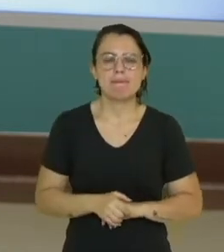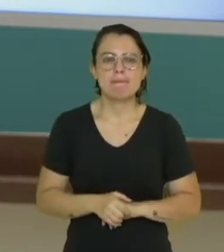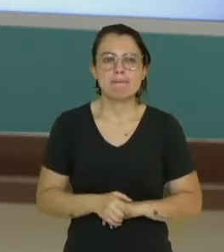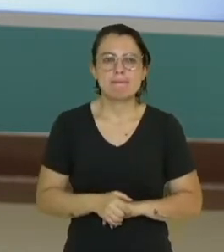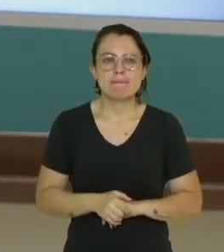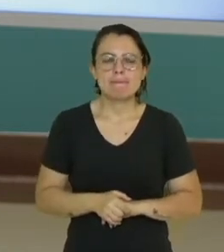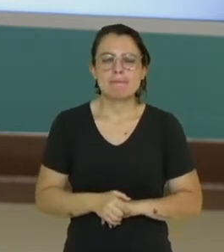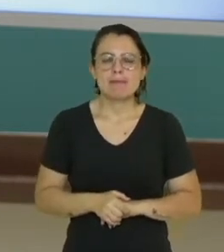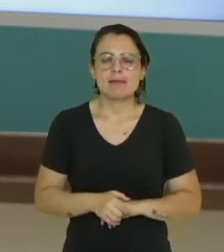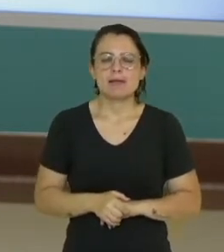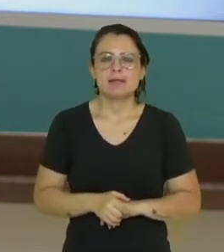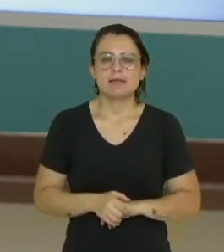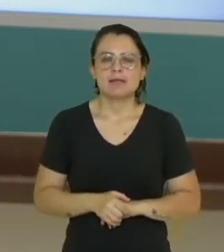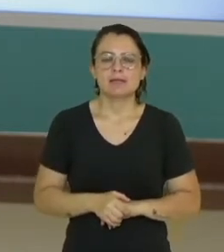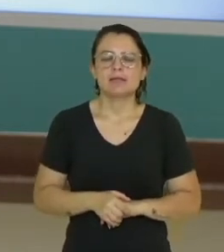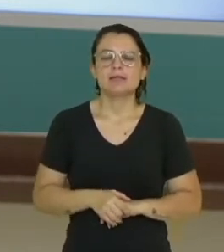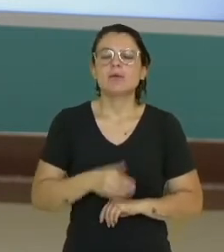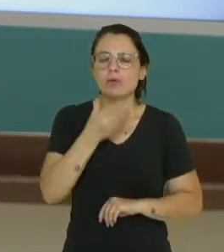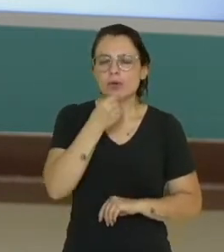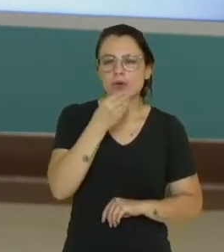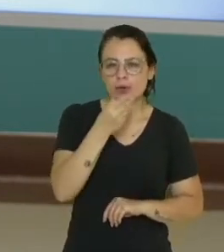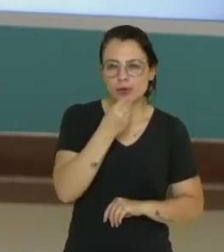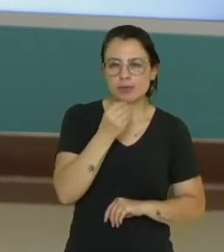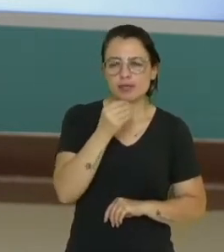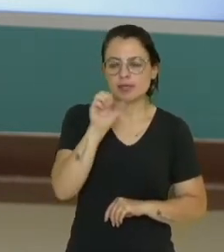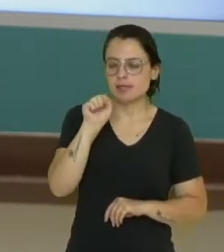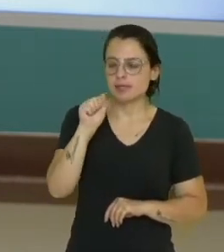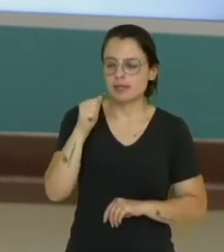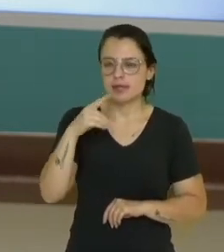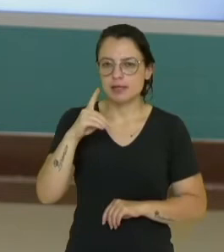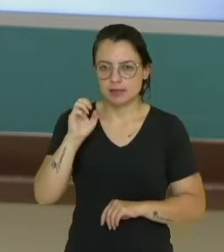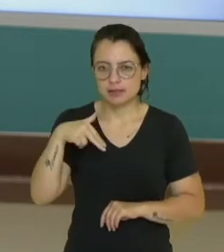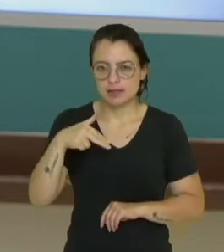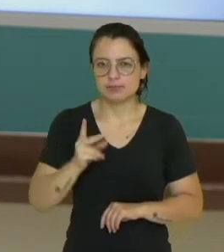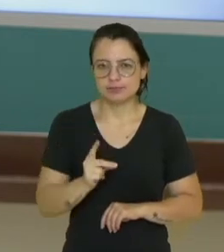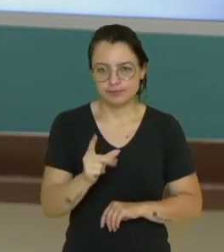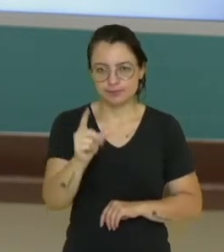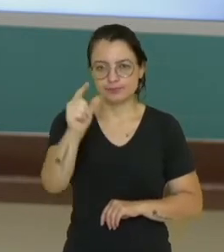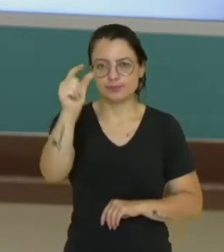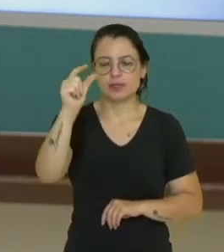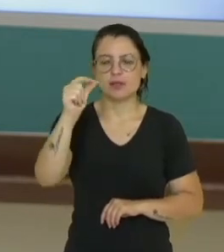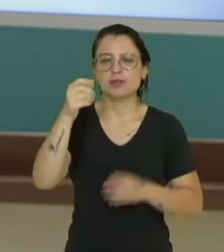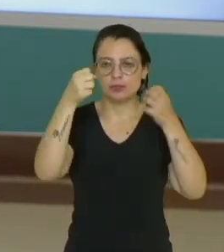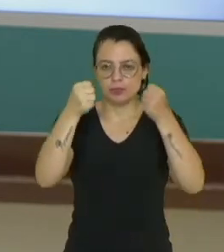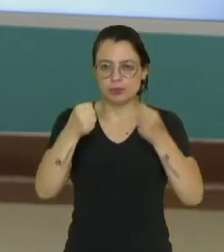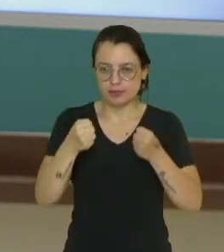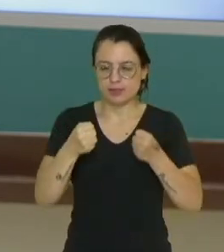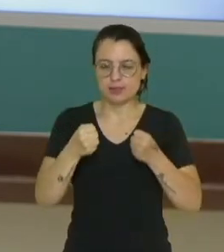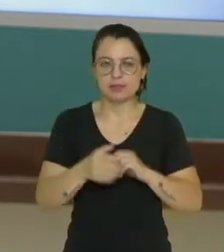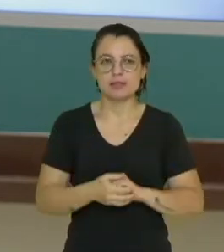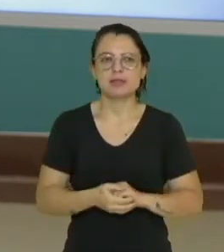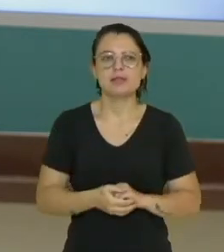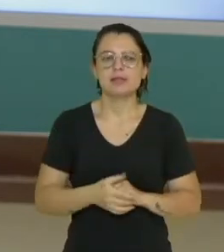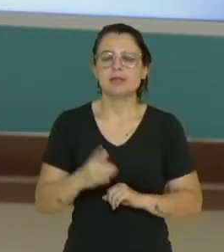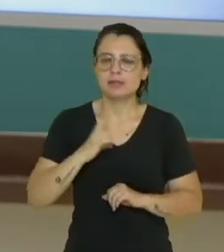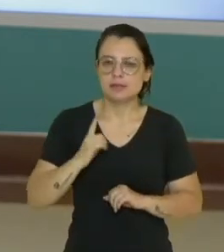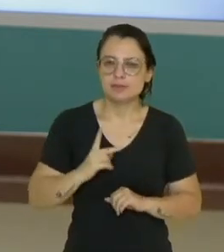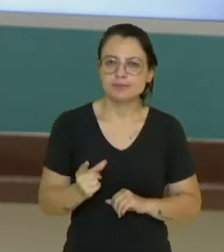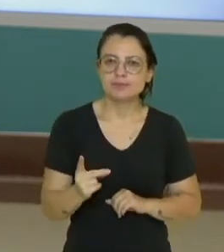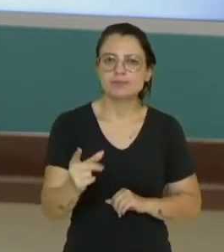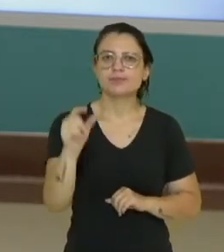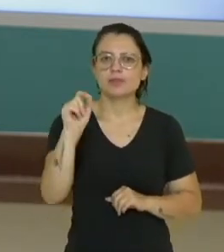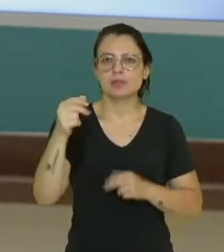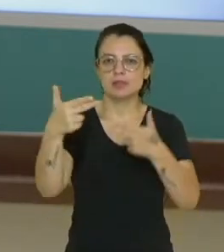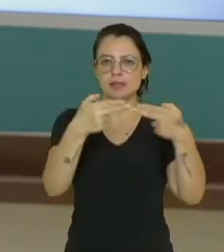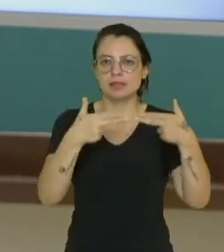ele não foi deposto do poder, ele se manteve no poder no Iraque, e mais à frente nós iremos ver que ele deu continuidade à